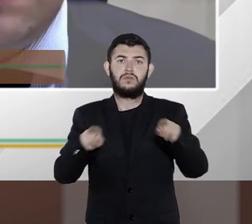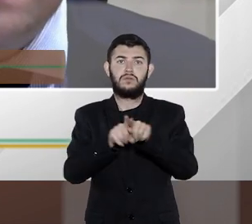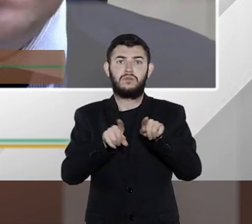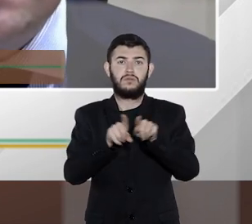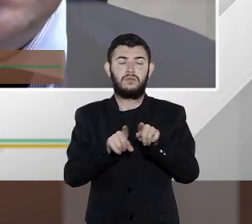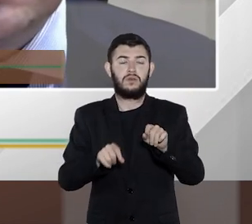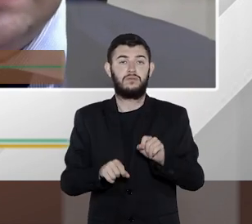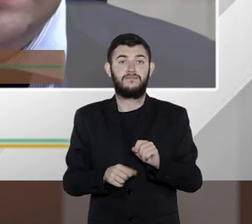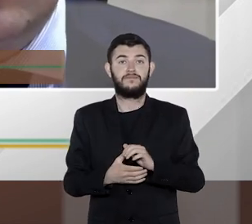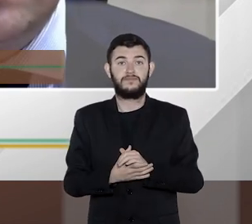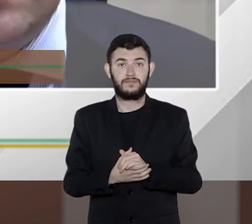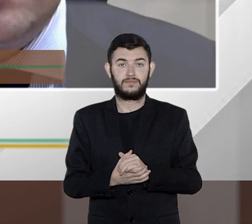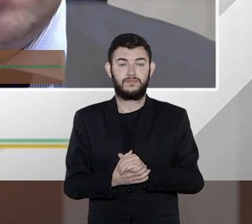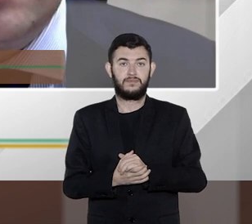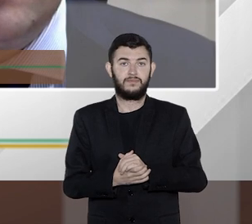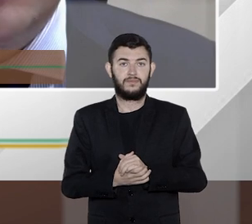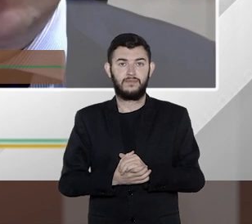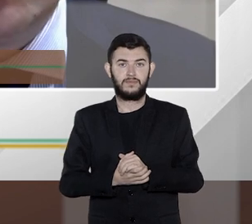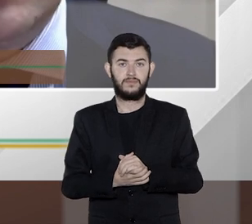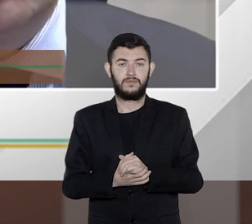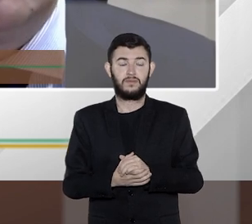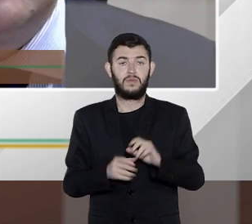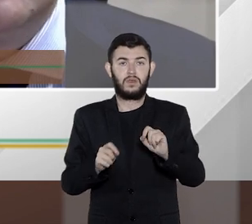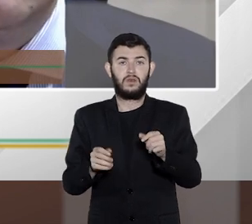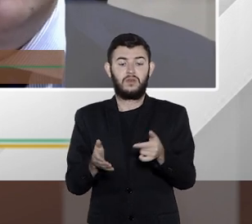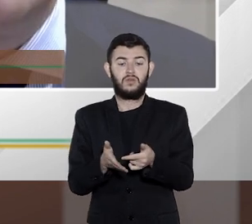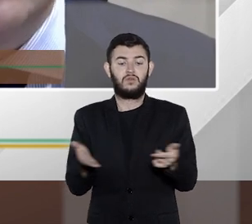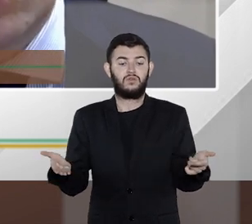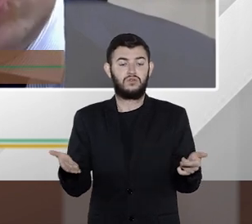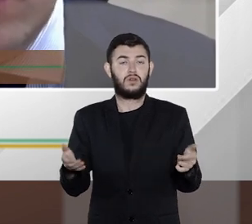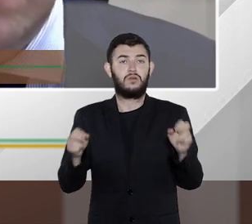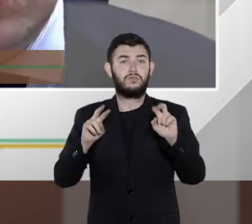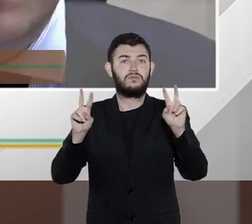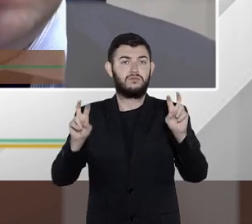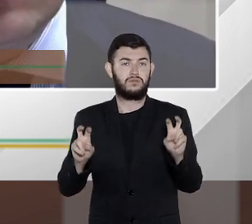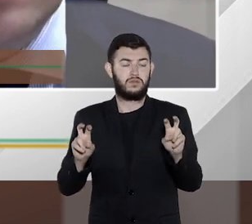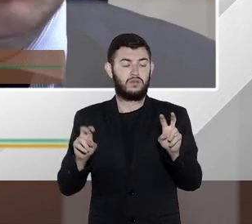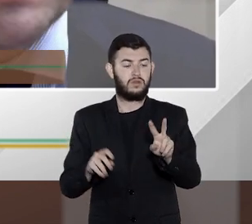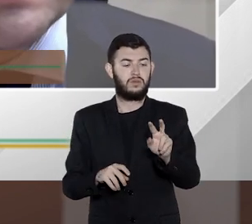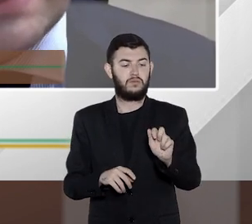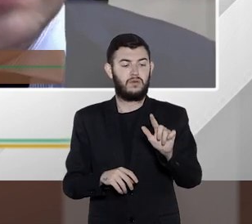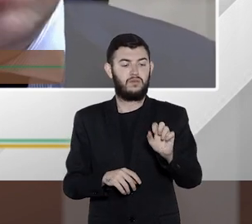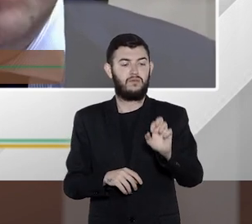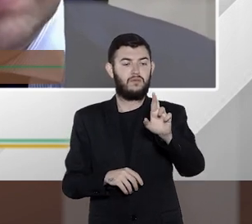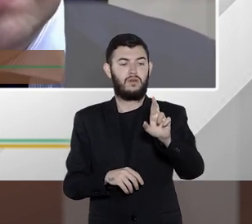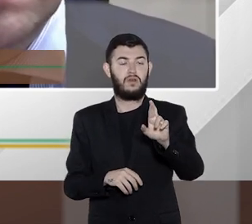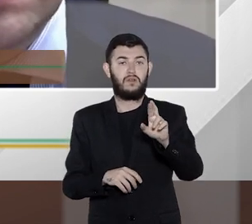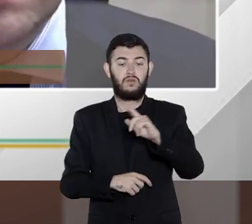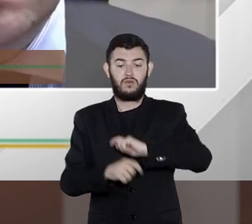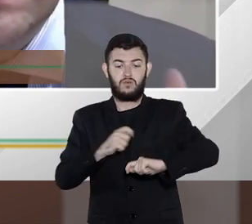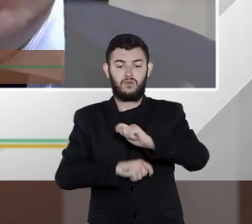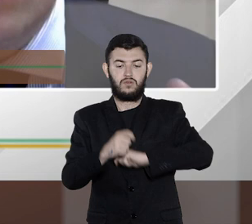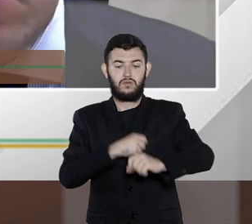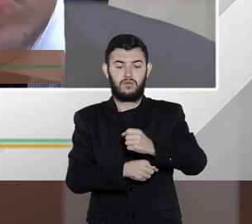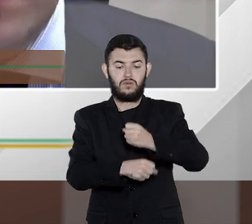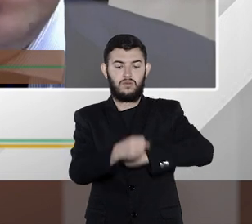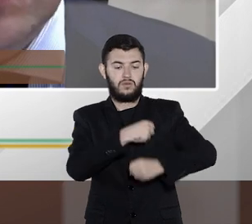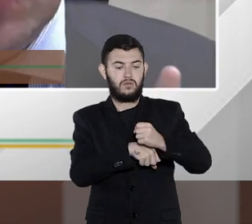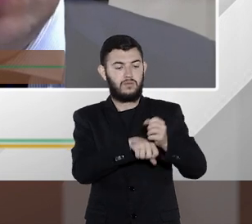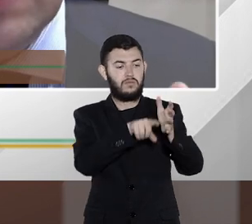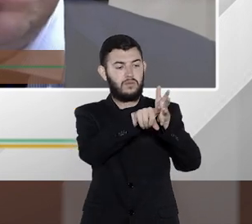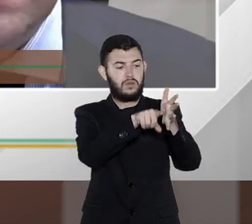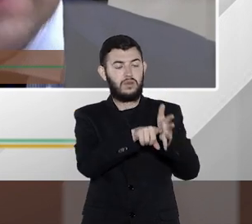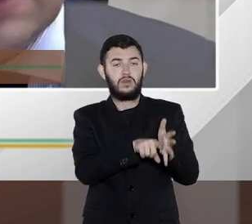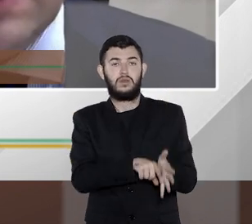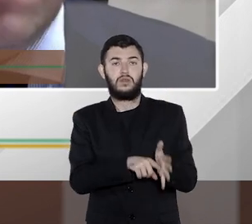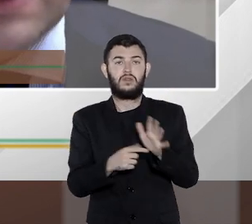Uma pesquisa que saiu no jornal Valor Econômico no ano passado diz que se somou